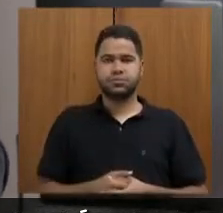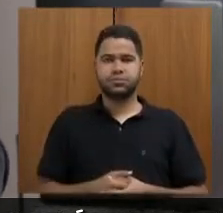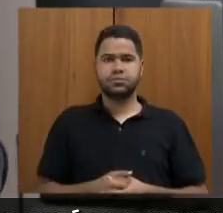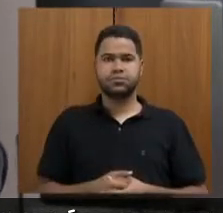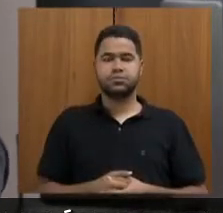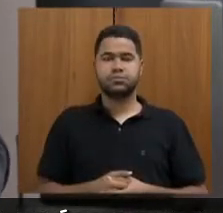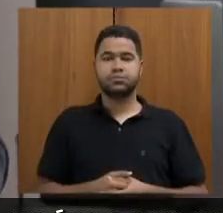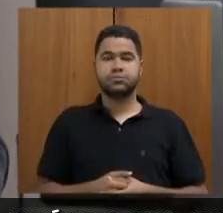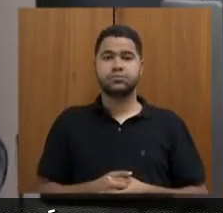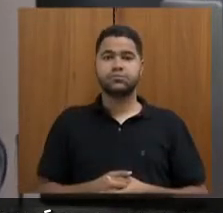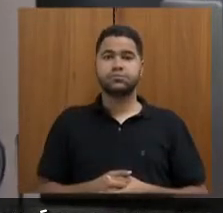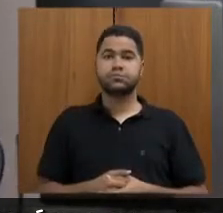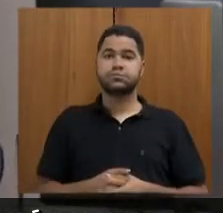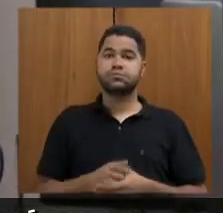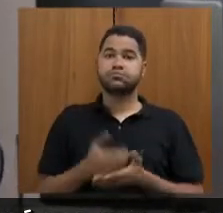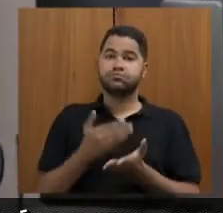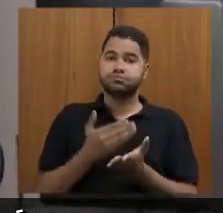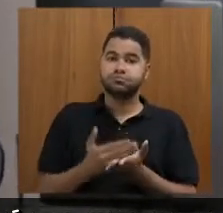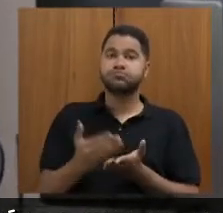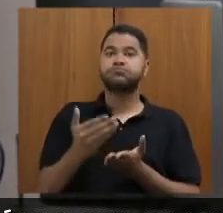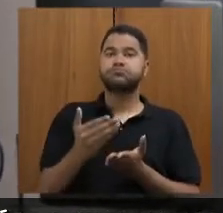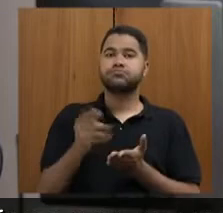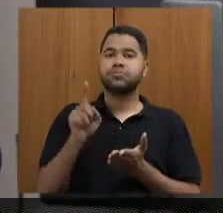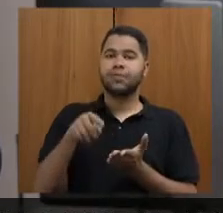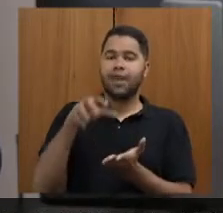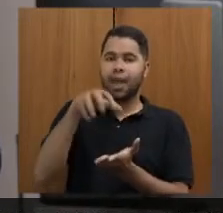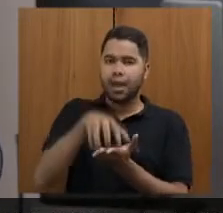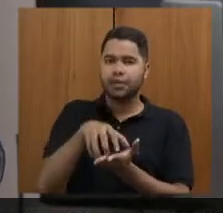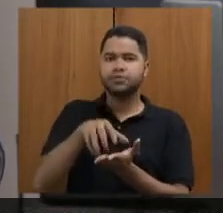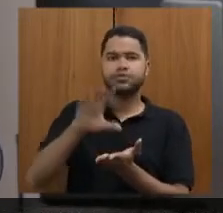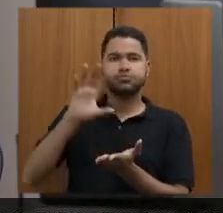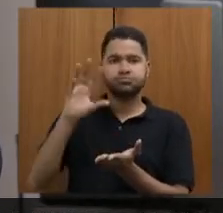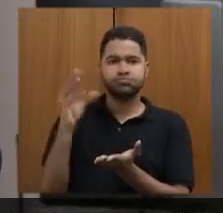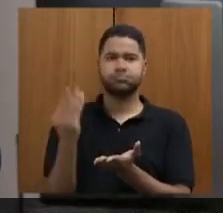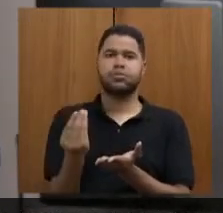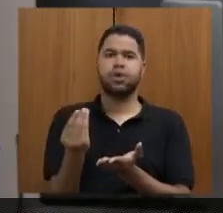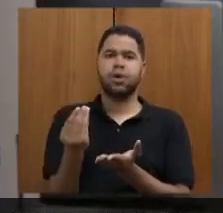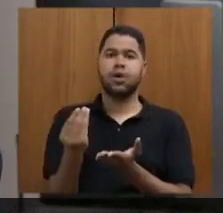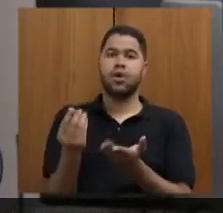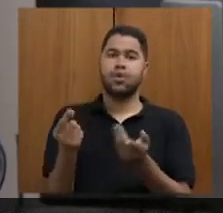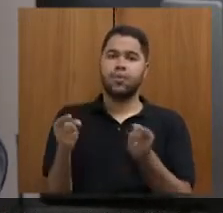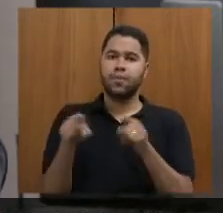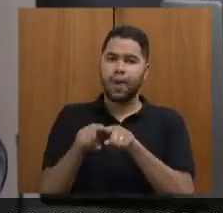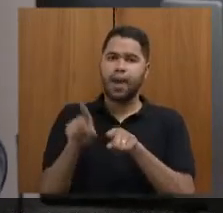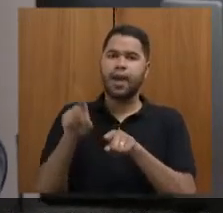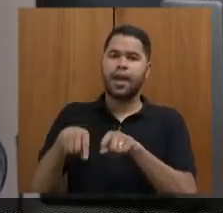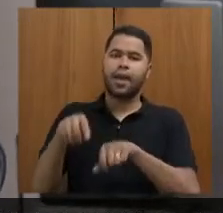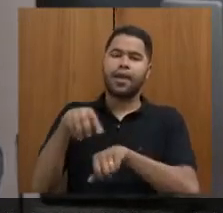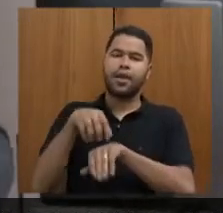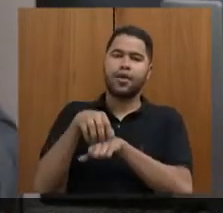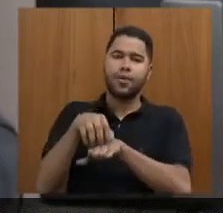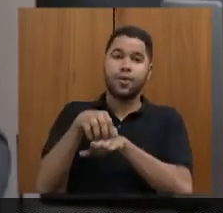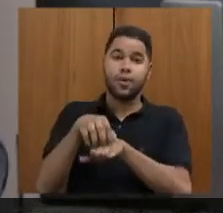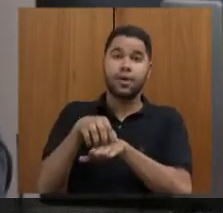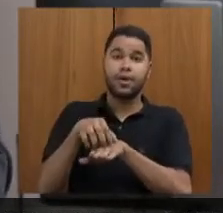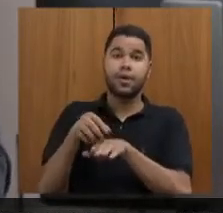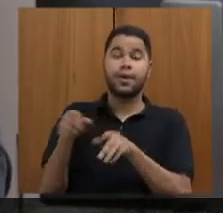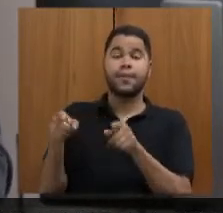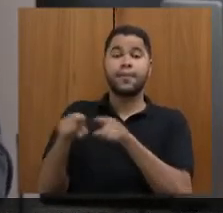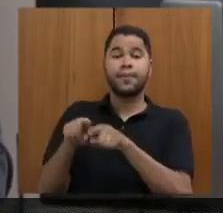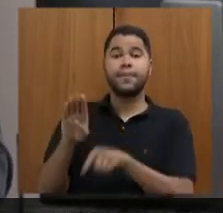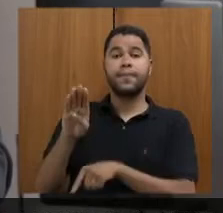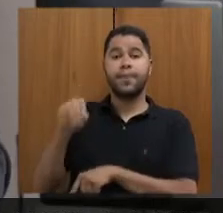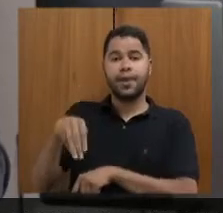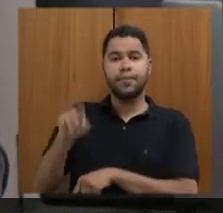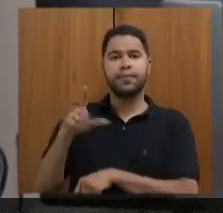Implantação da rede integrada de proteção ao turismo. Nós fizemos um convênio com a PM. O Estado de Minas tem a